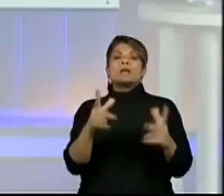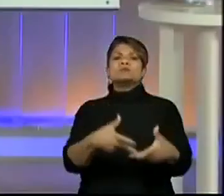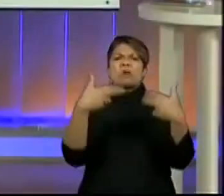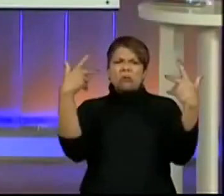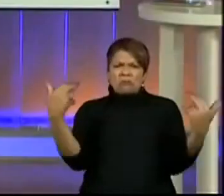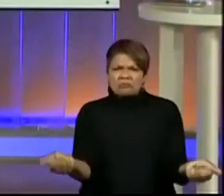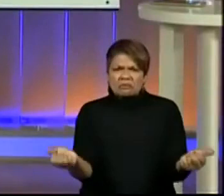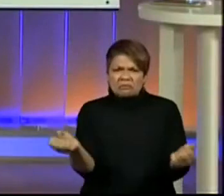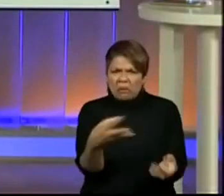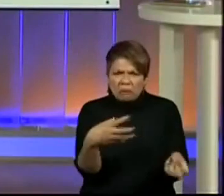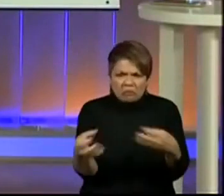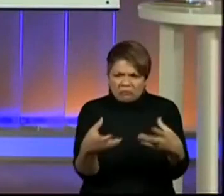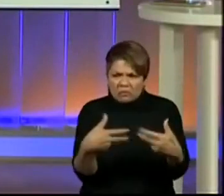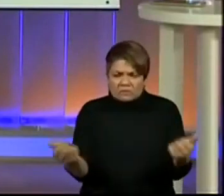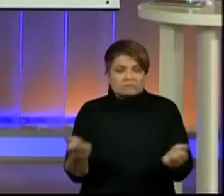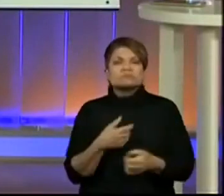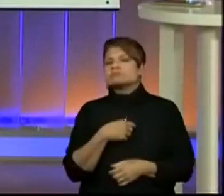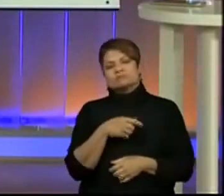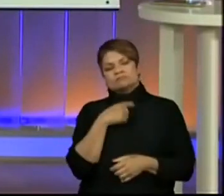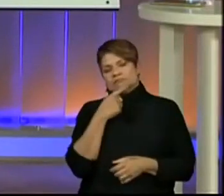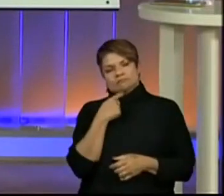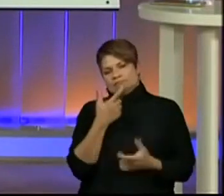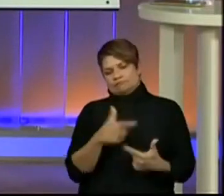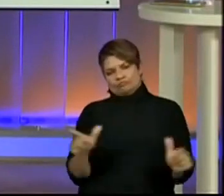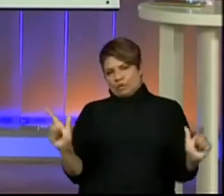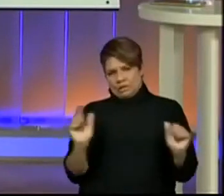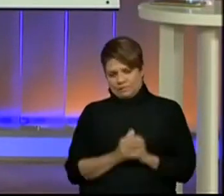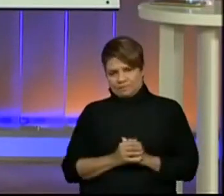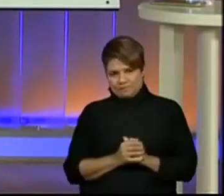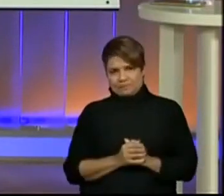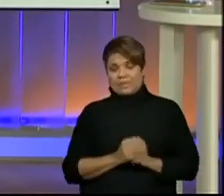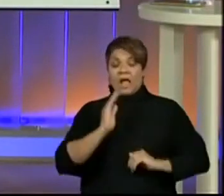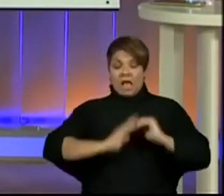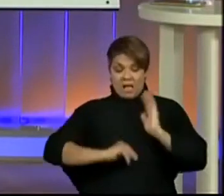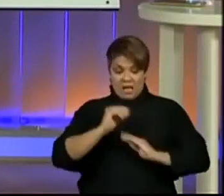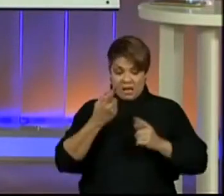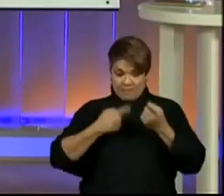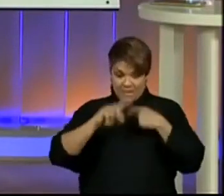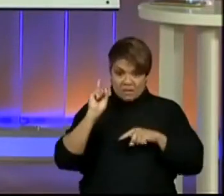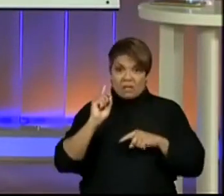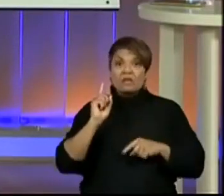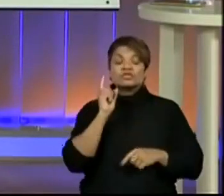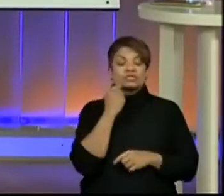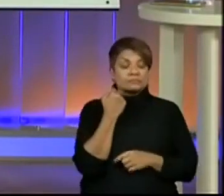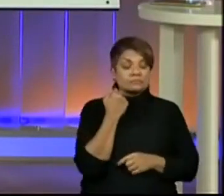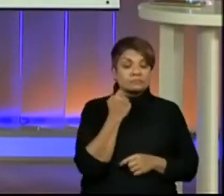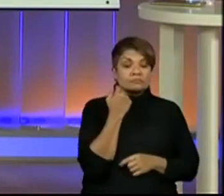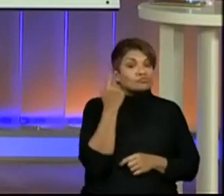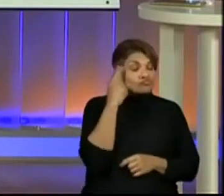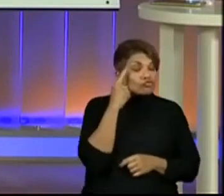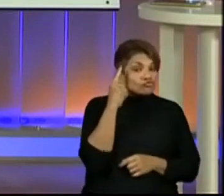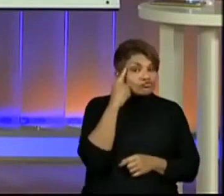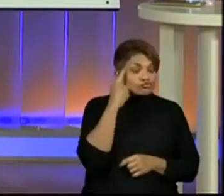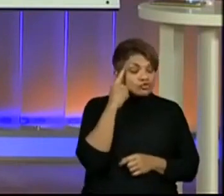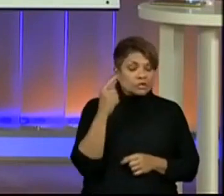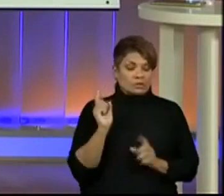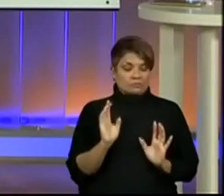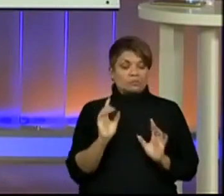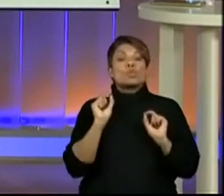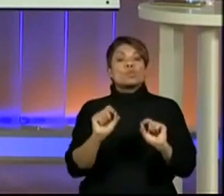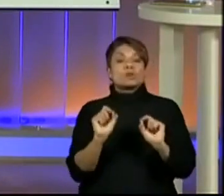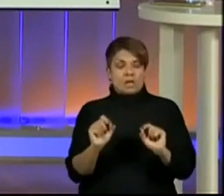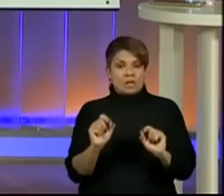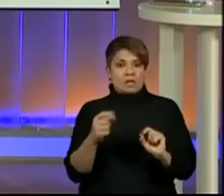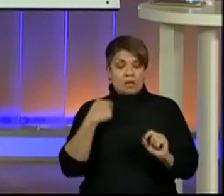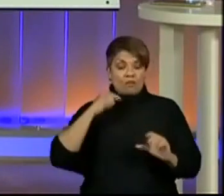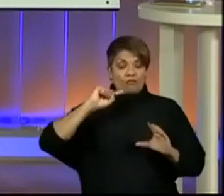na nossa habilidade. O que nós fazemos a cada dia é nos aprofundarmos nas